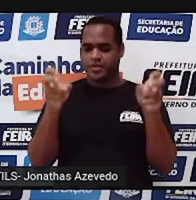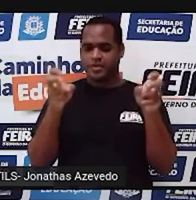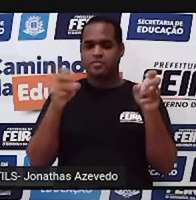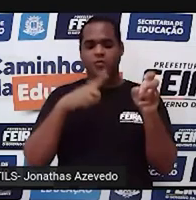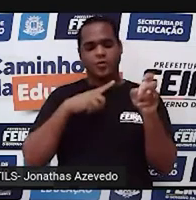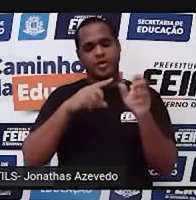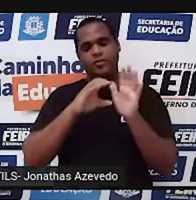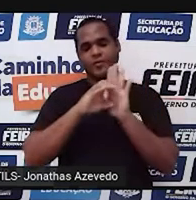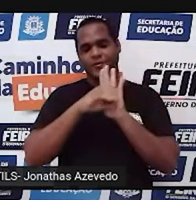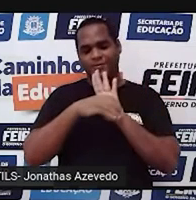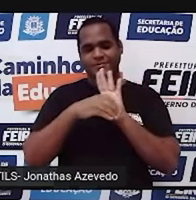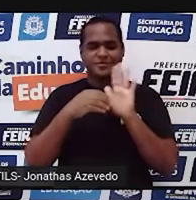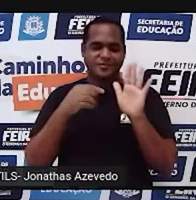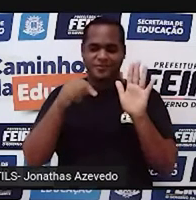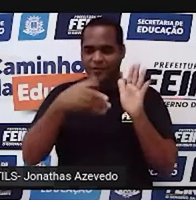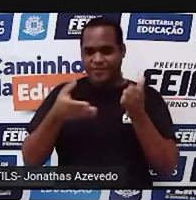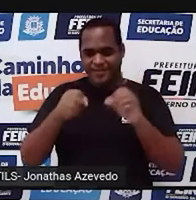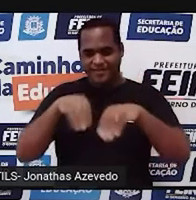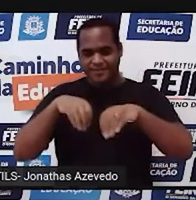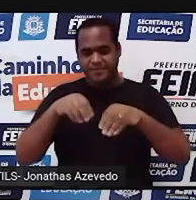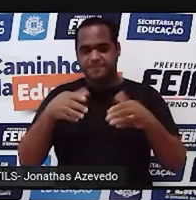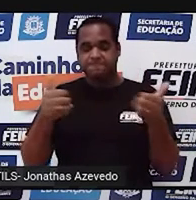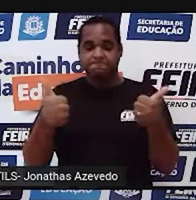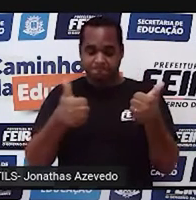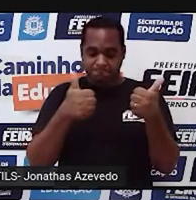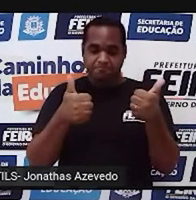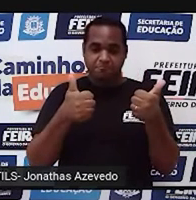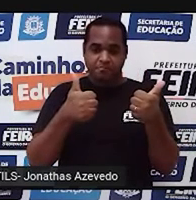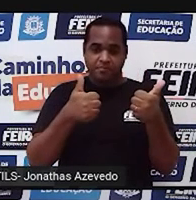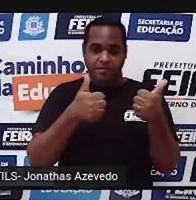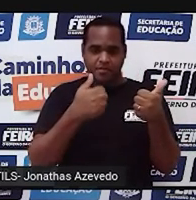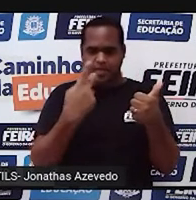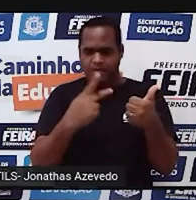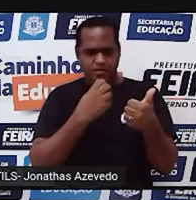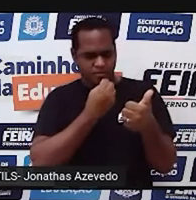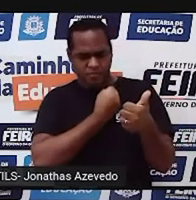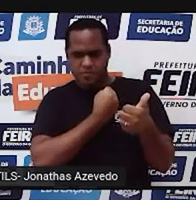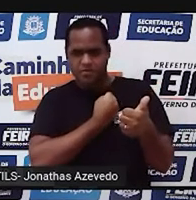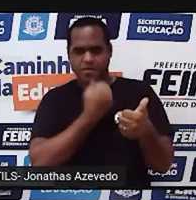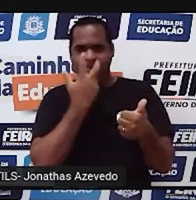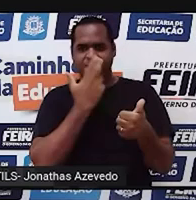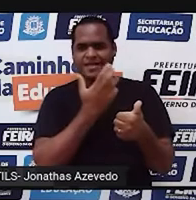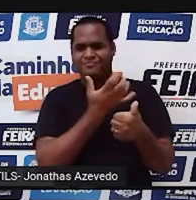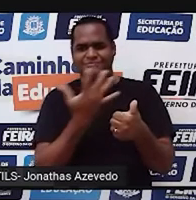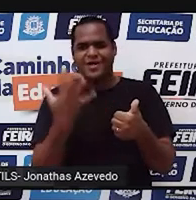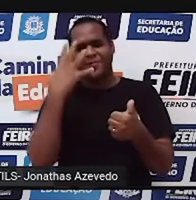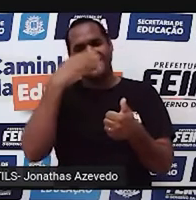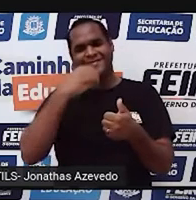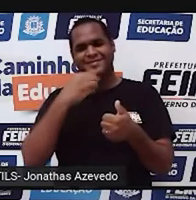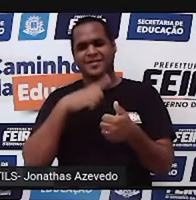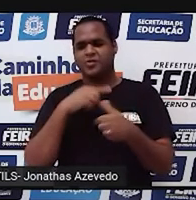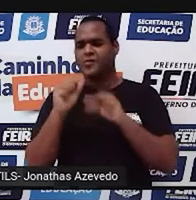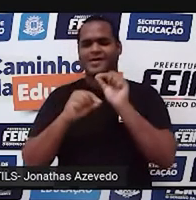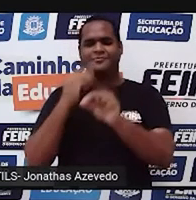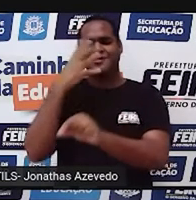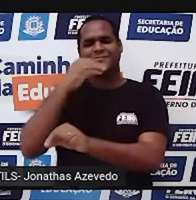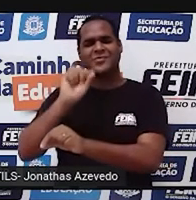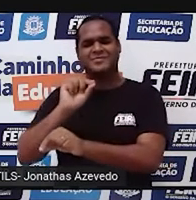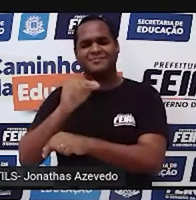conteúdo da nossa aula, né? Ele diz assim, ó, se os números não são bonitos, eu não sei o que é bonito.